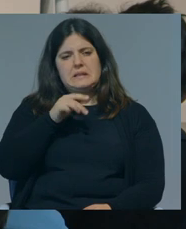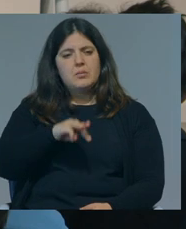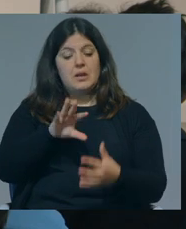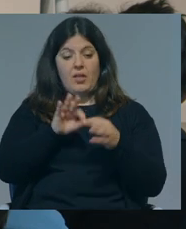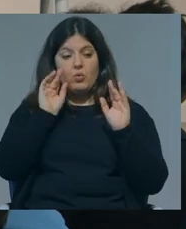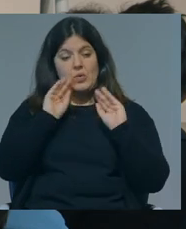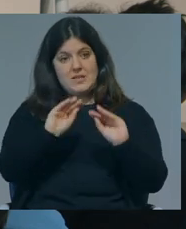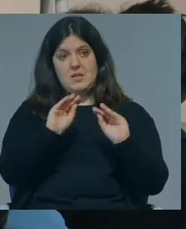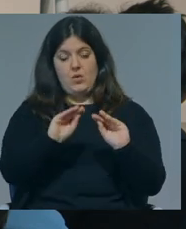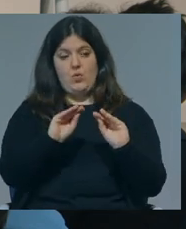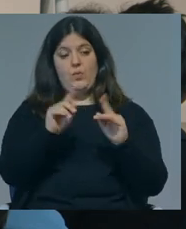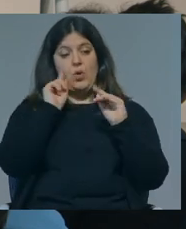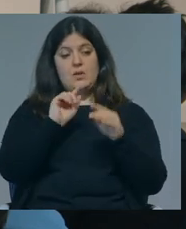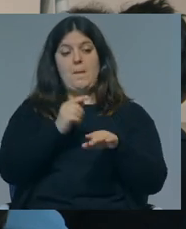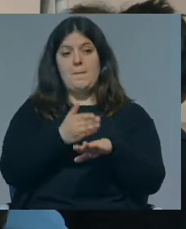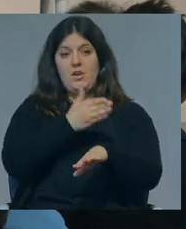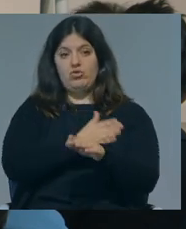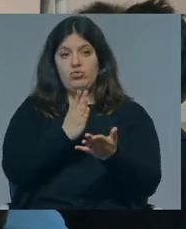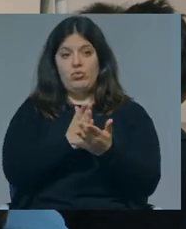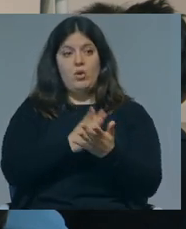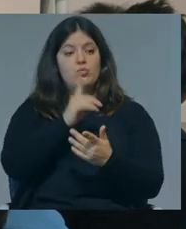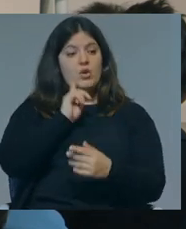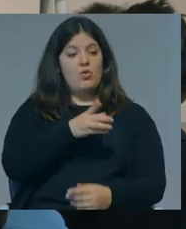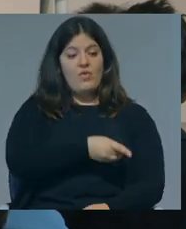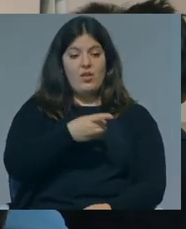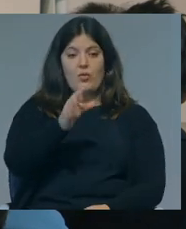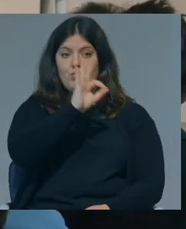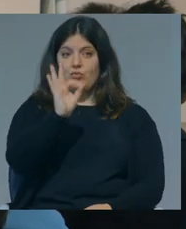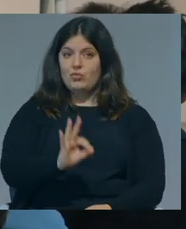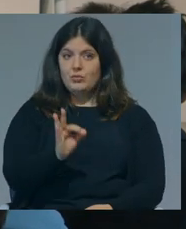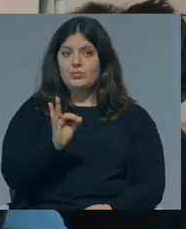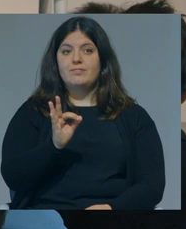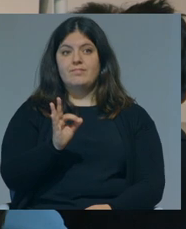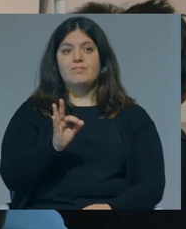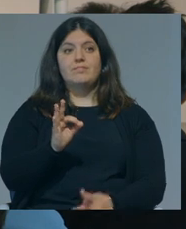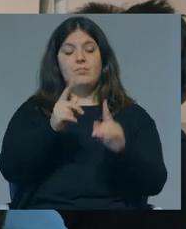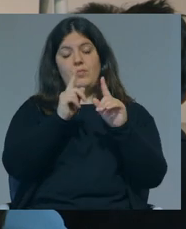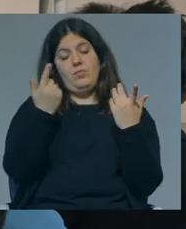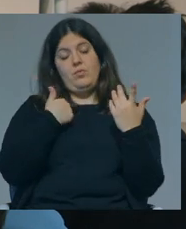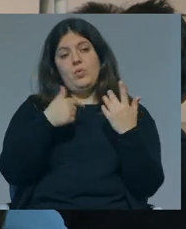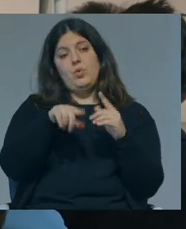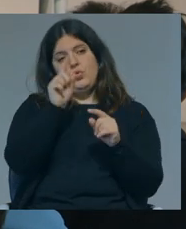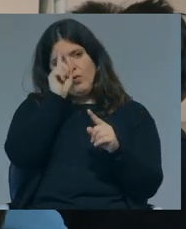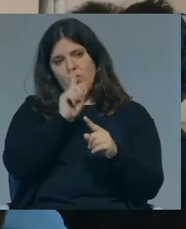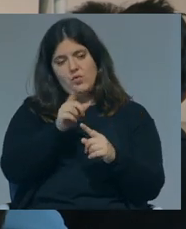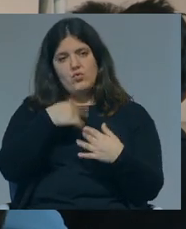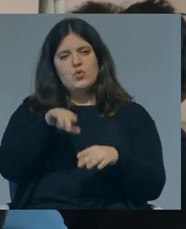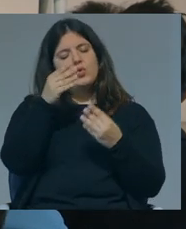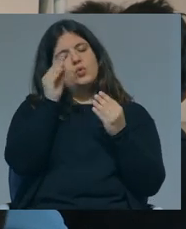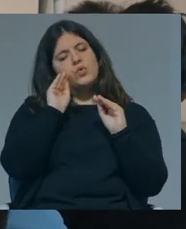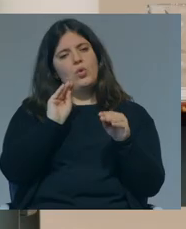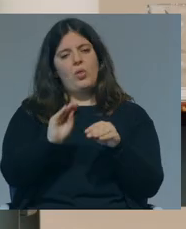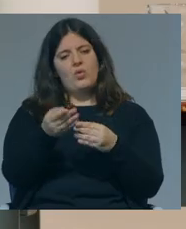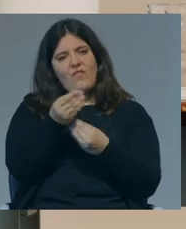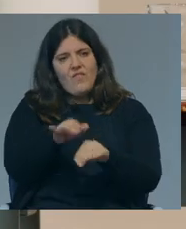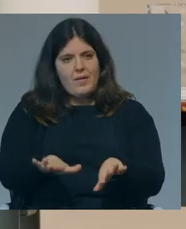no ensino, na educação pré-escolar, as mulheres representam 99% dos quadros dos nossos professores, educadores de infância